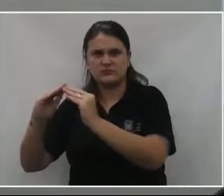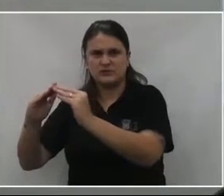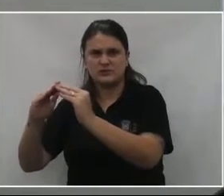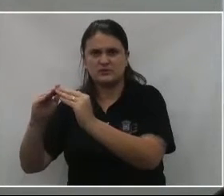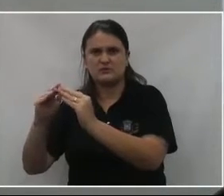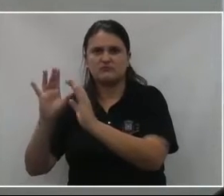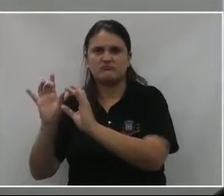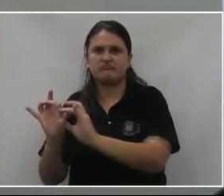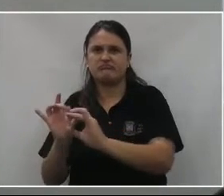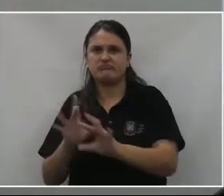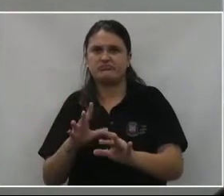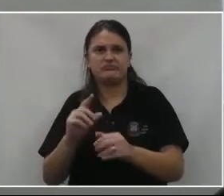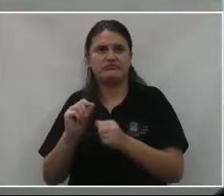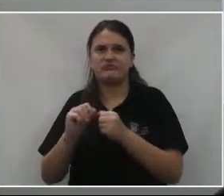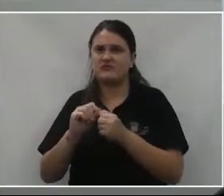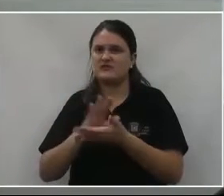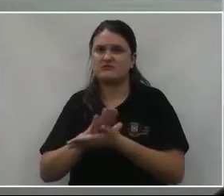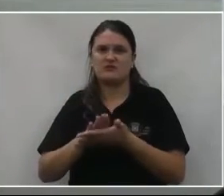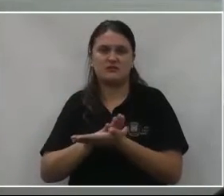abandonado, não foi feito nada.